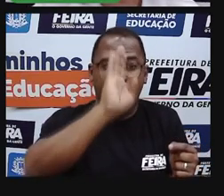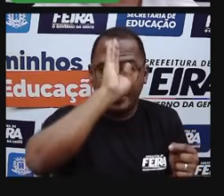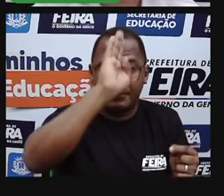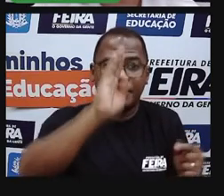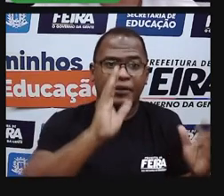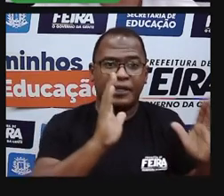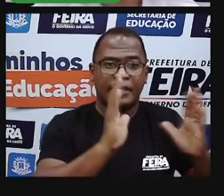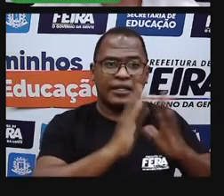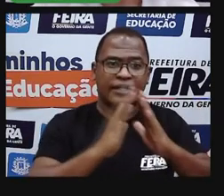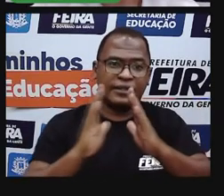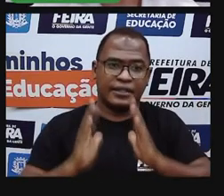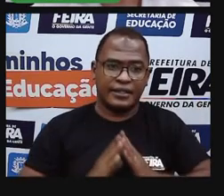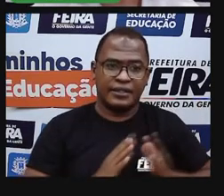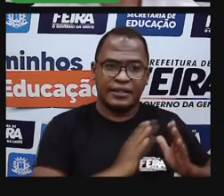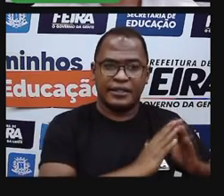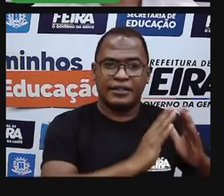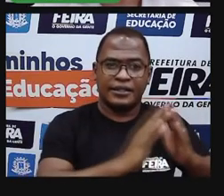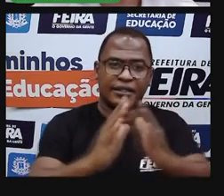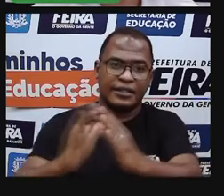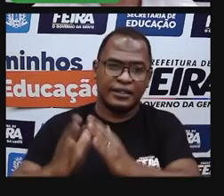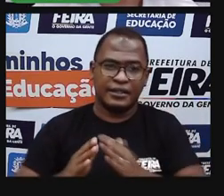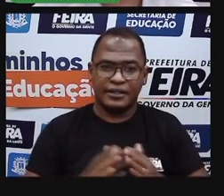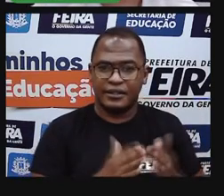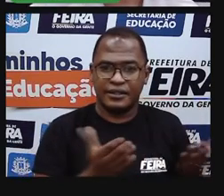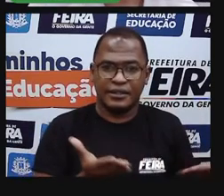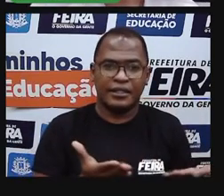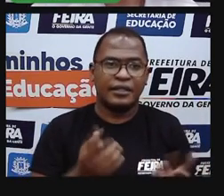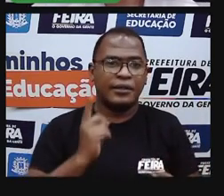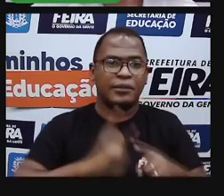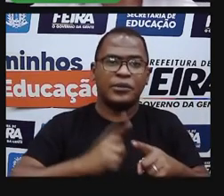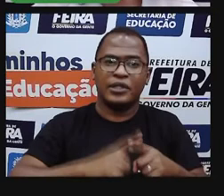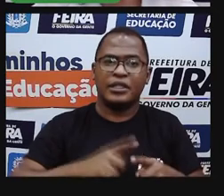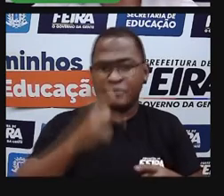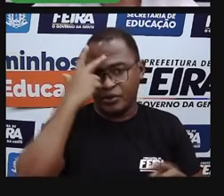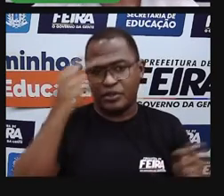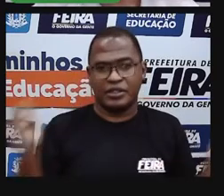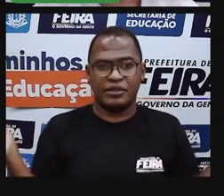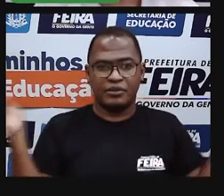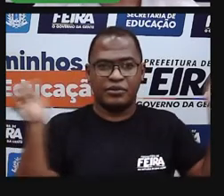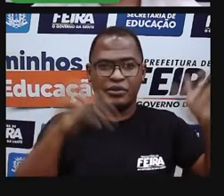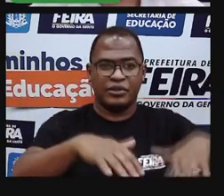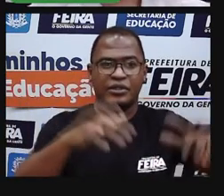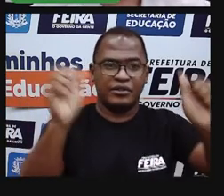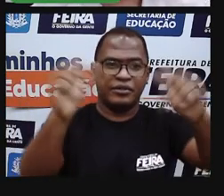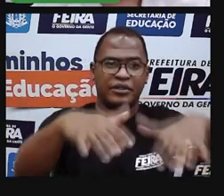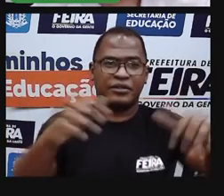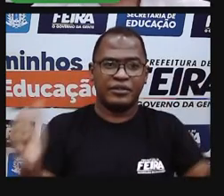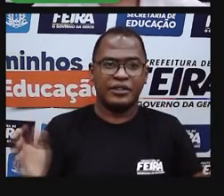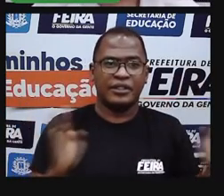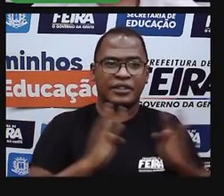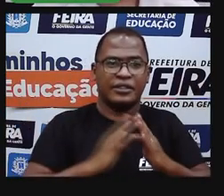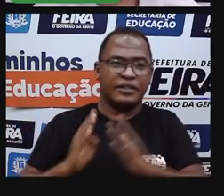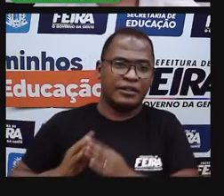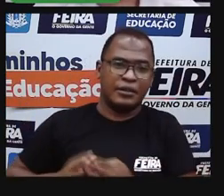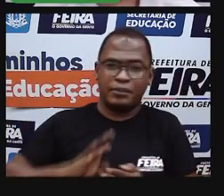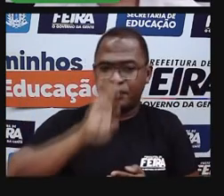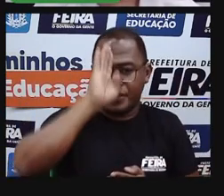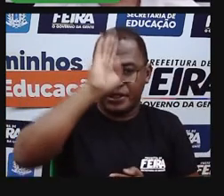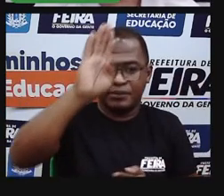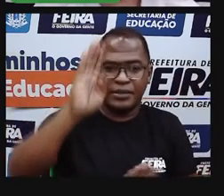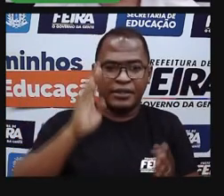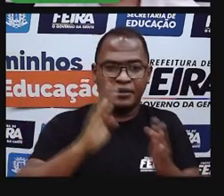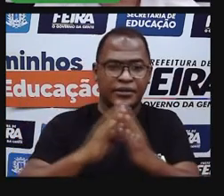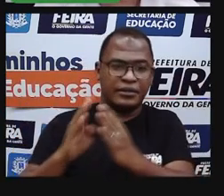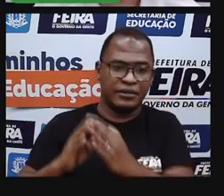residencial tem a ver com moradia. Então, é um bairro onde nós temos a predominância de